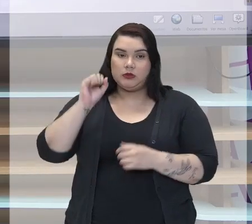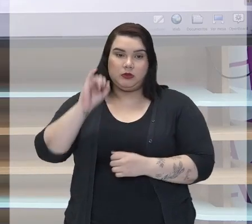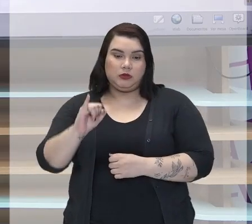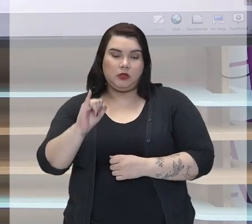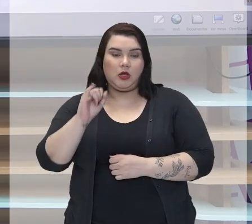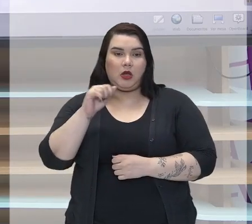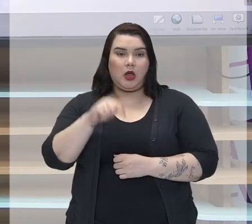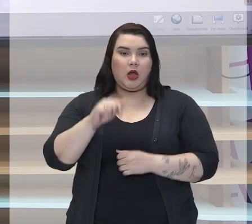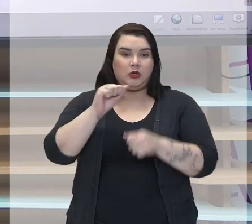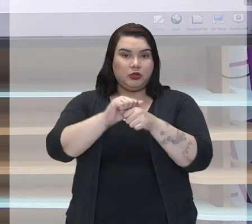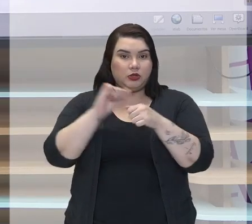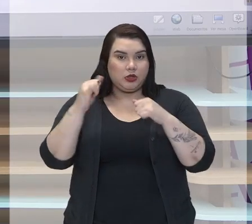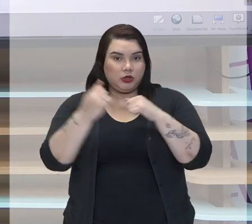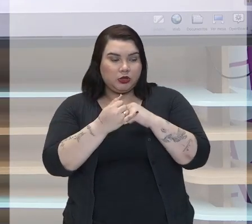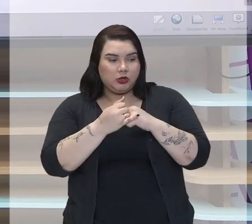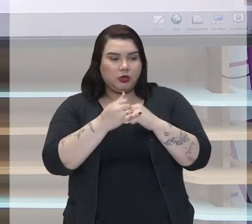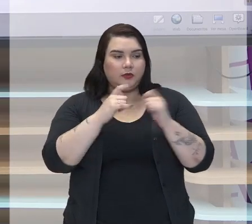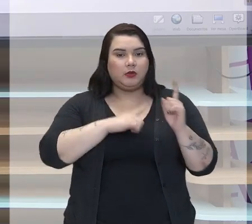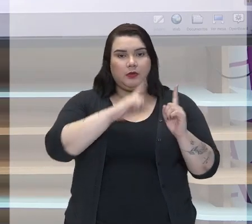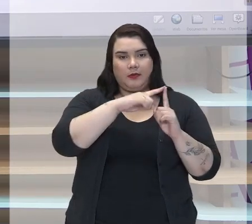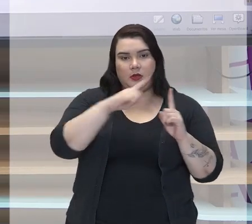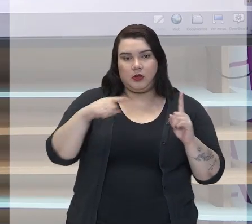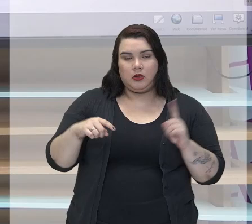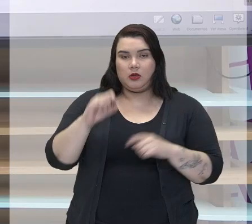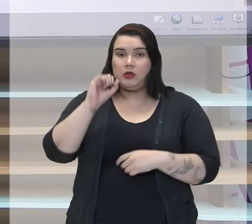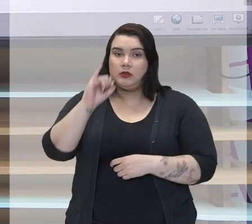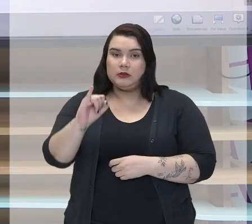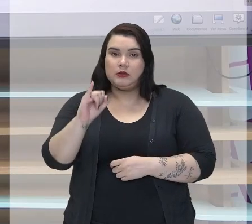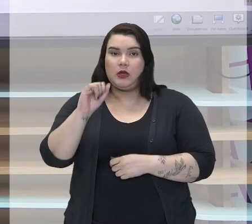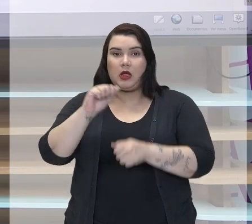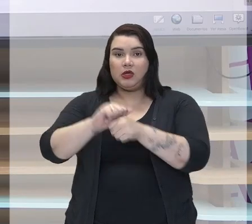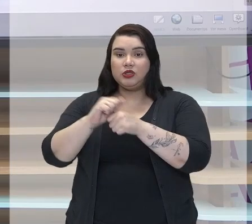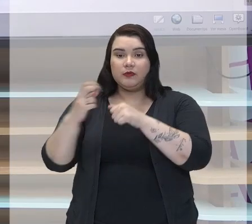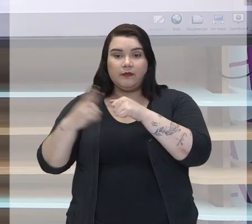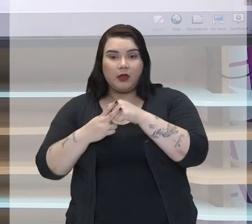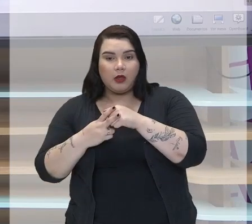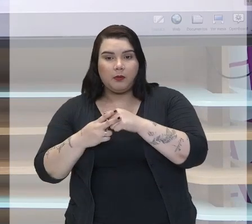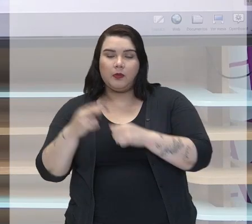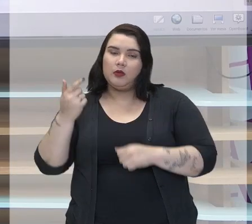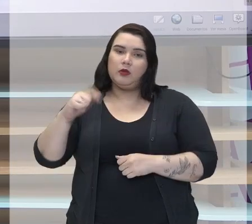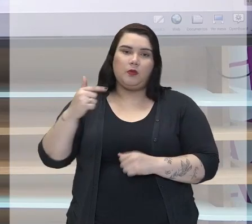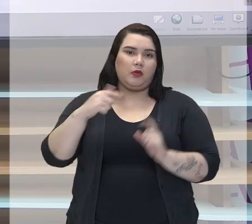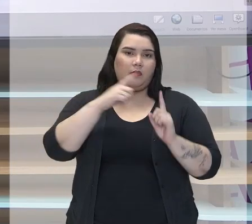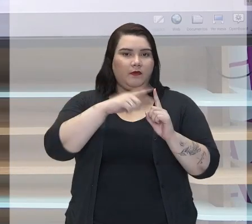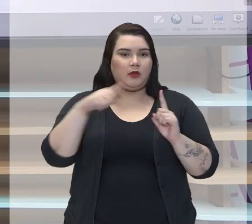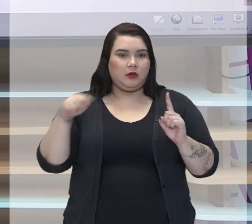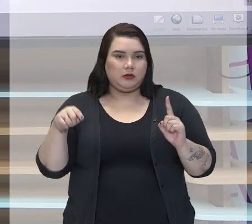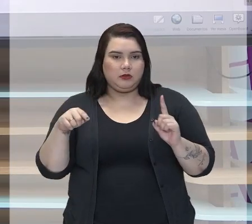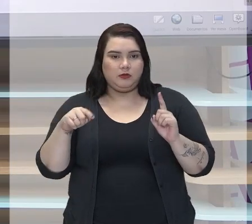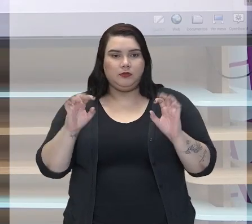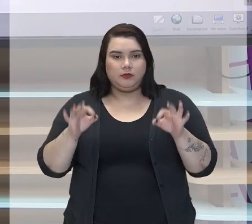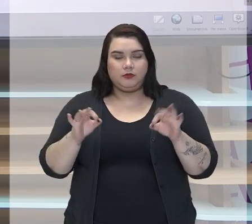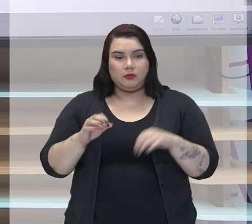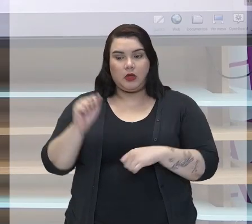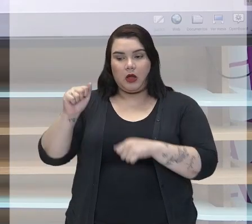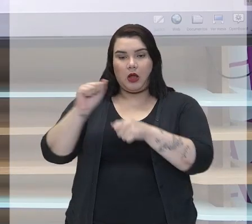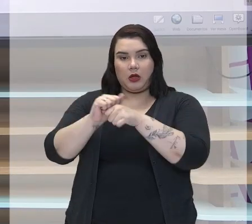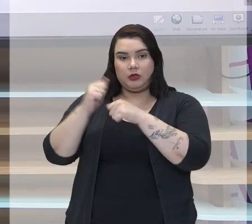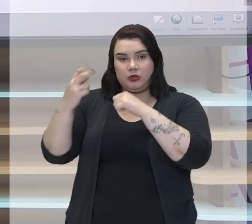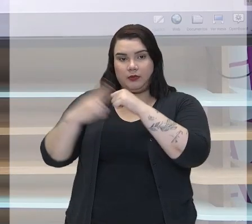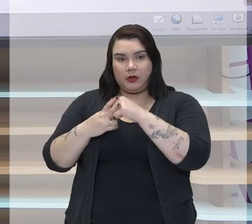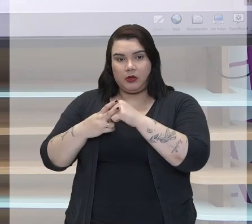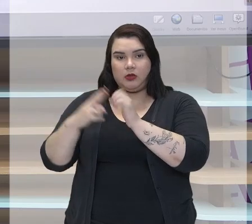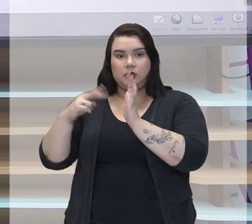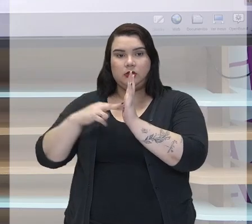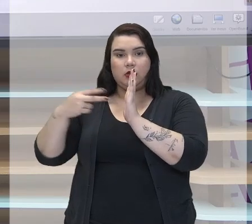variação. Se for advérbio, não vai variar. Ele é advérbio quando ele significa